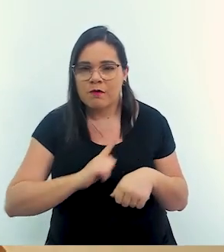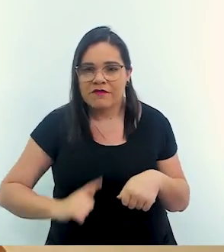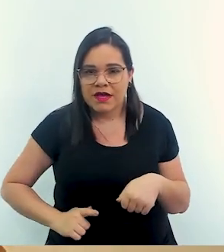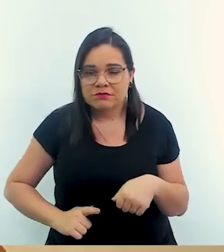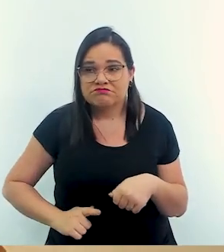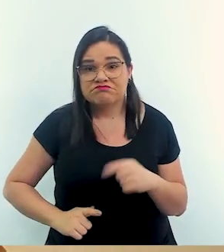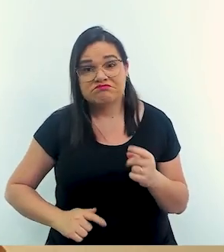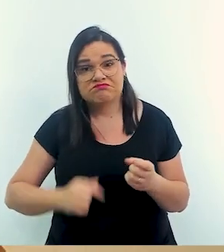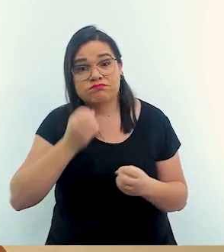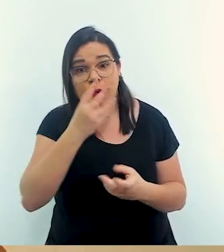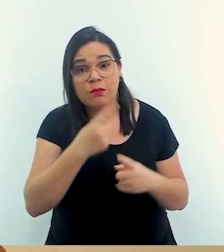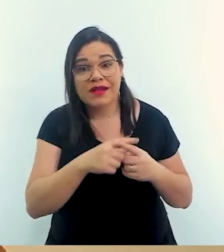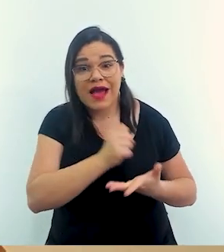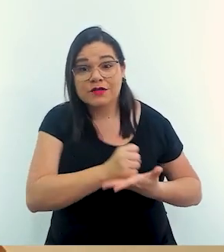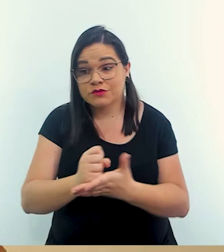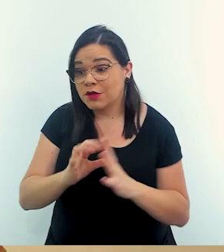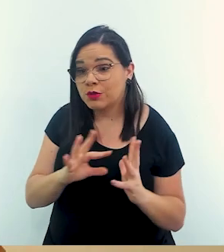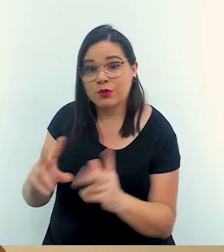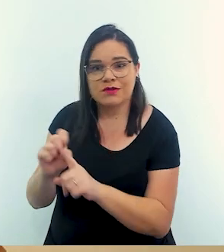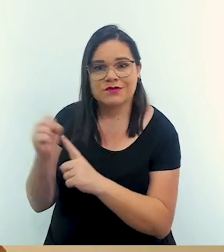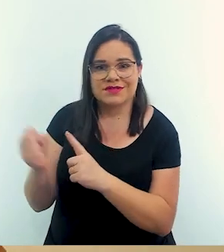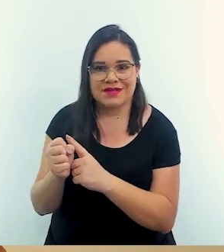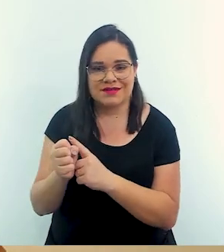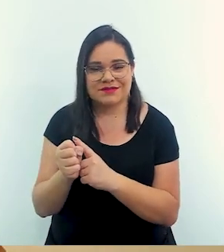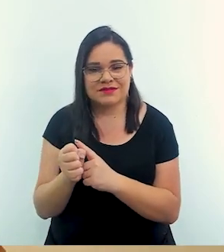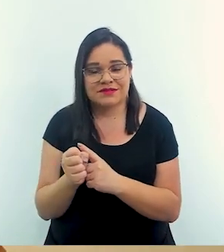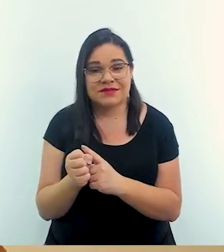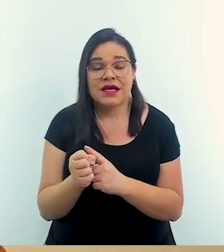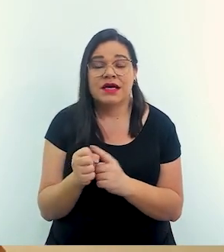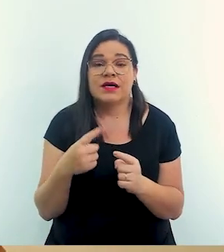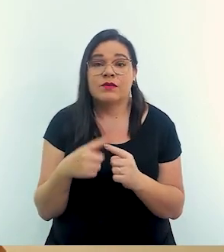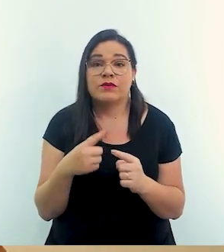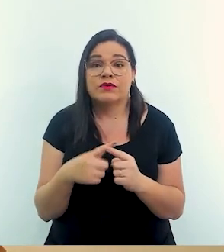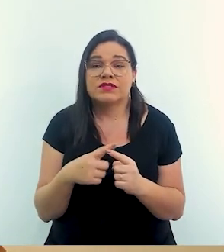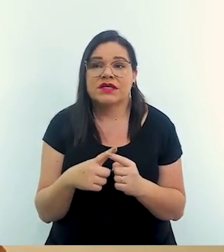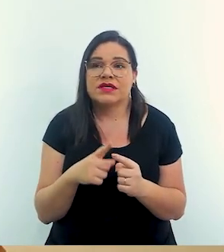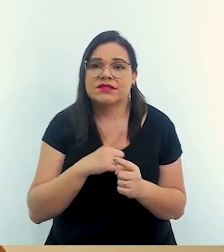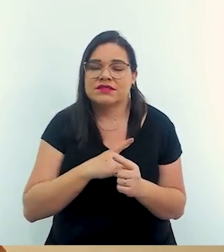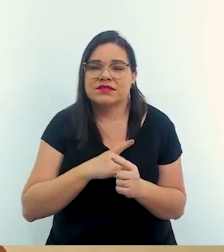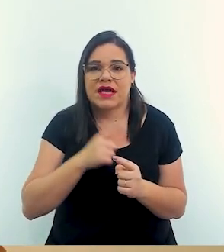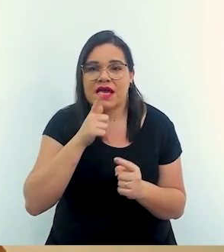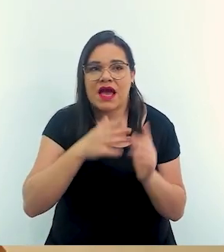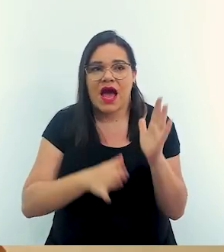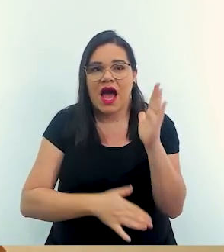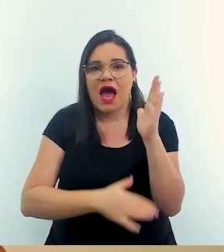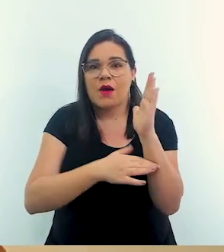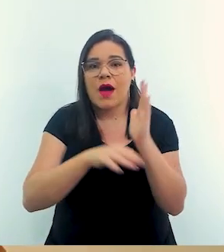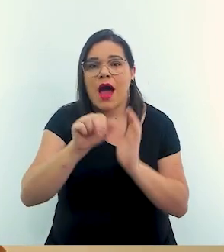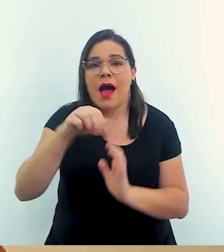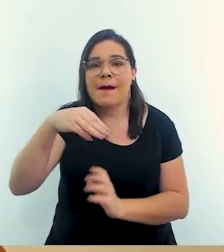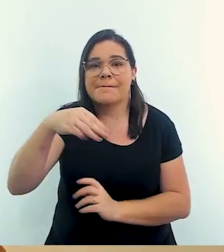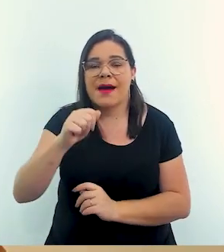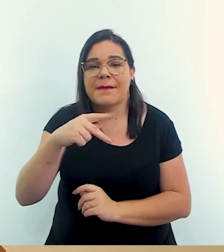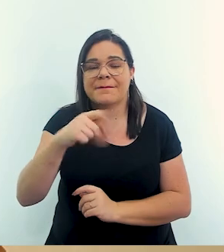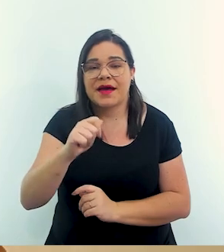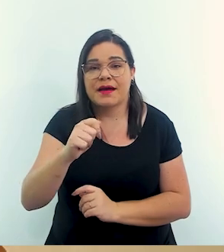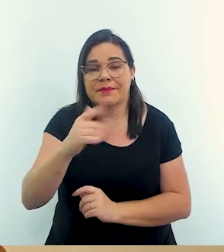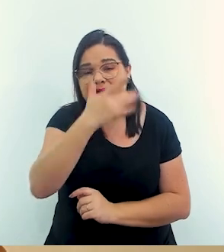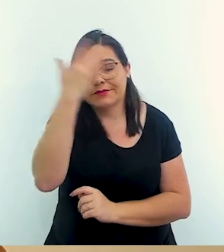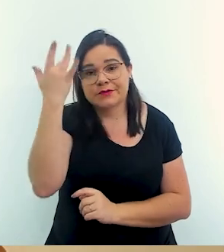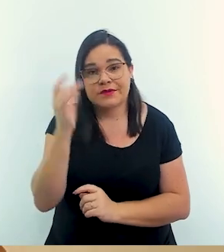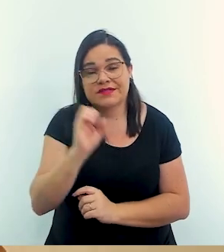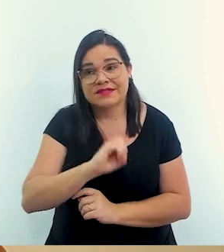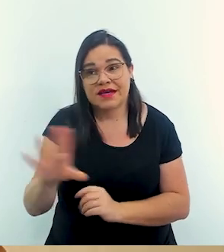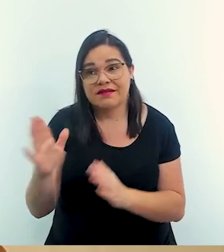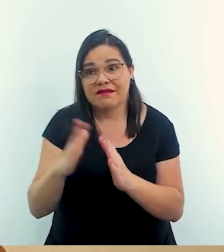maneira ajuda todo mundo ajuda toda a sociedade porque muitas a gente tem inundações do Amapá constantemente que tiram pessoas de